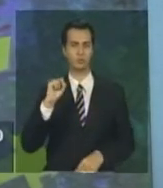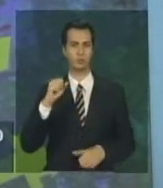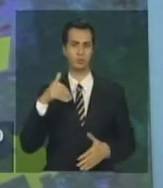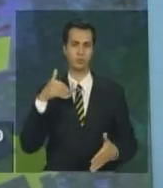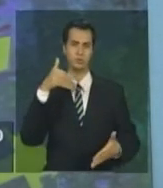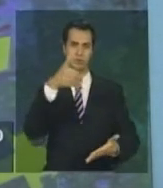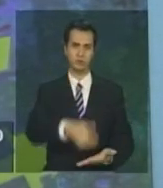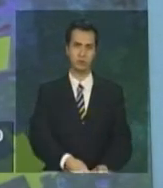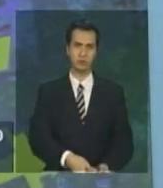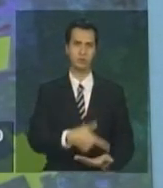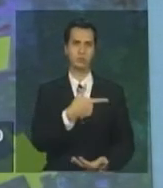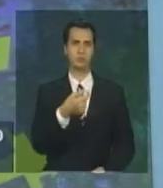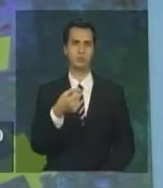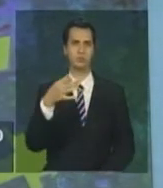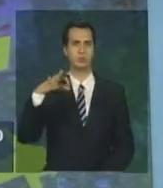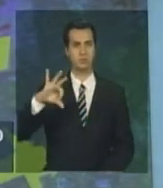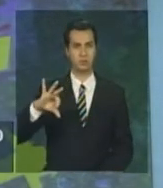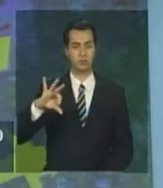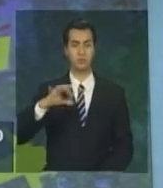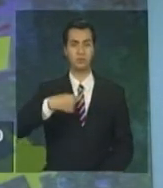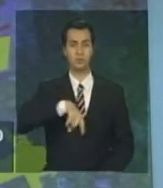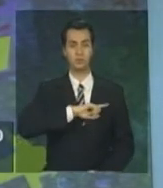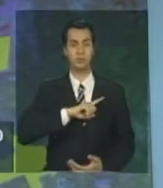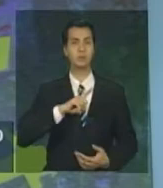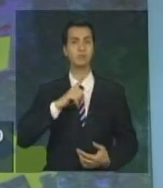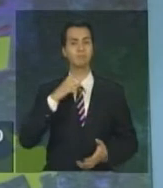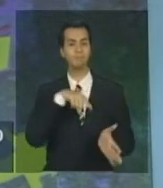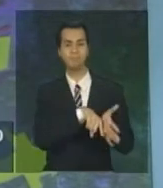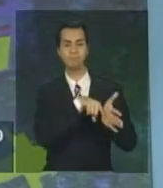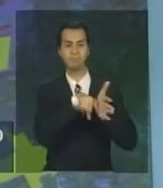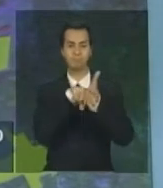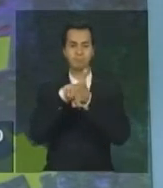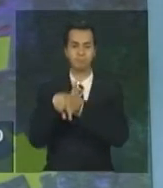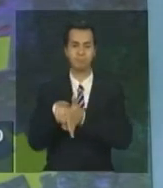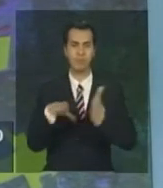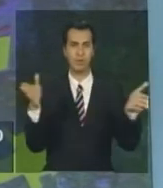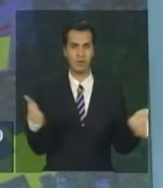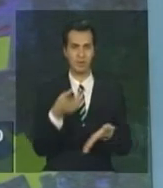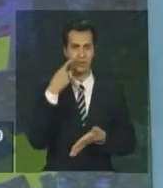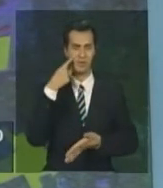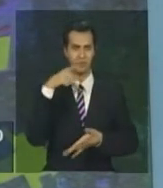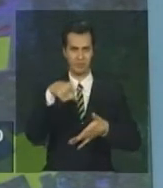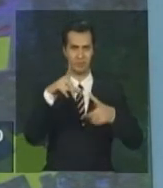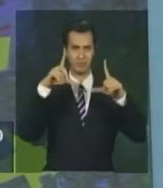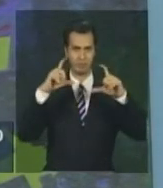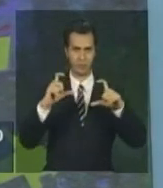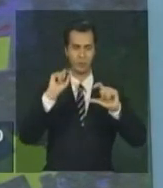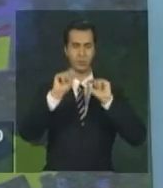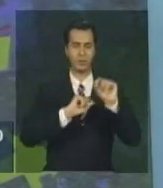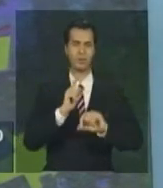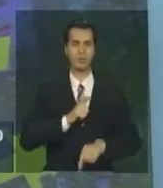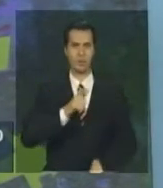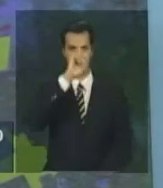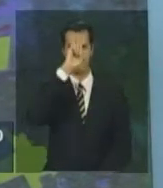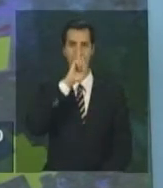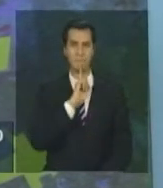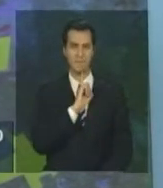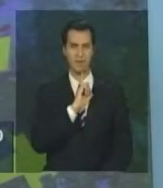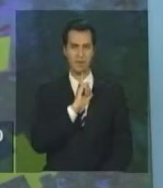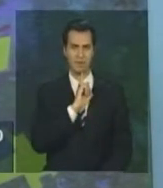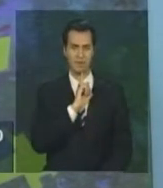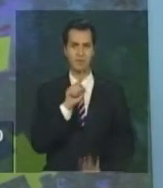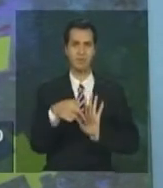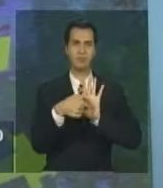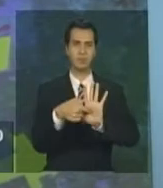2008-2009. Então, é isso que a gente procura e na imagem está destacada em amarelo, quais são os novos desmatamentos